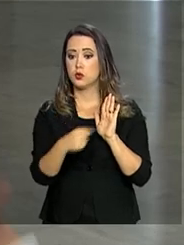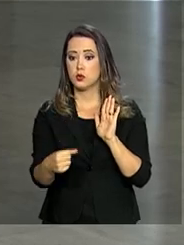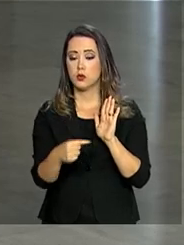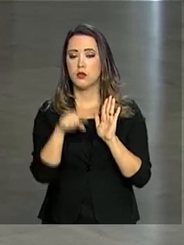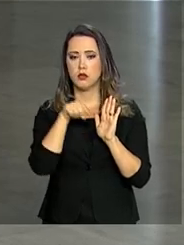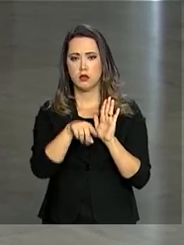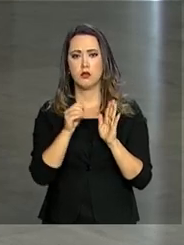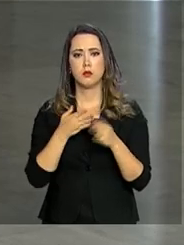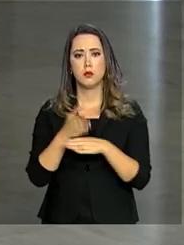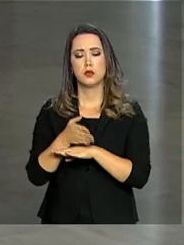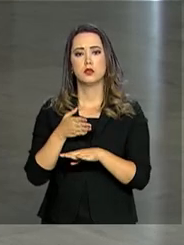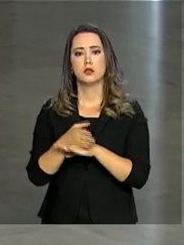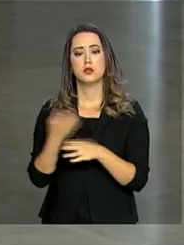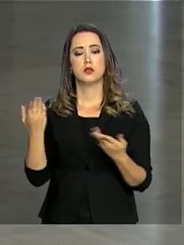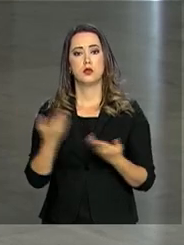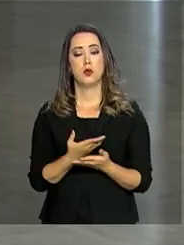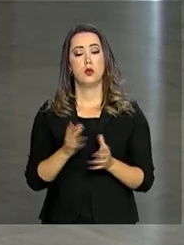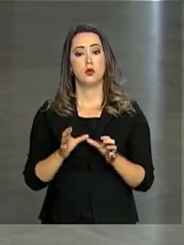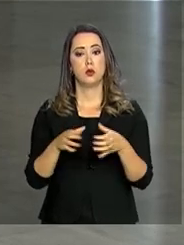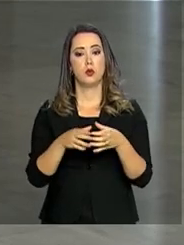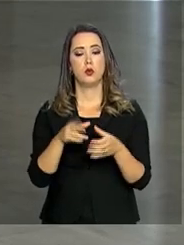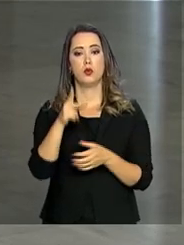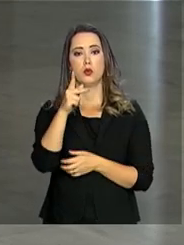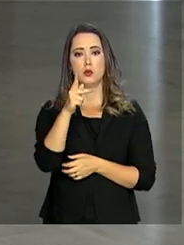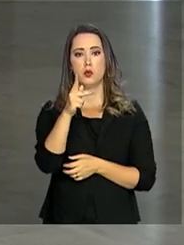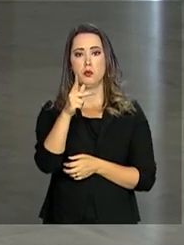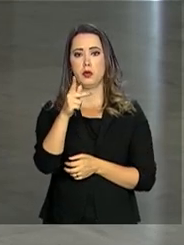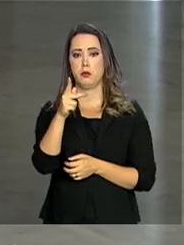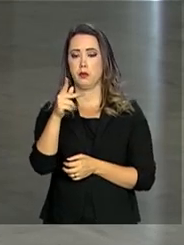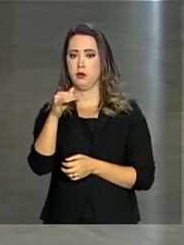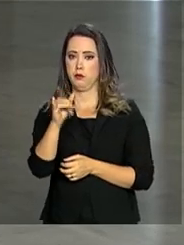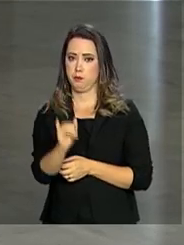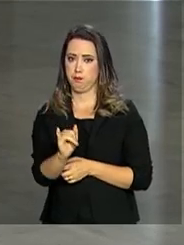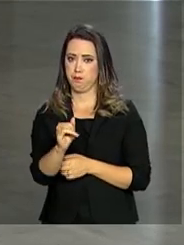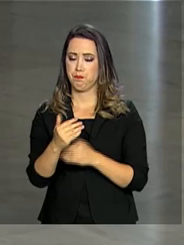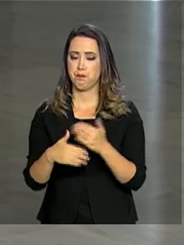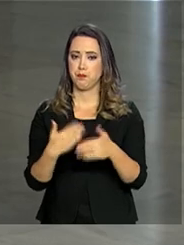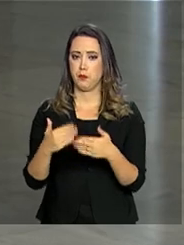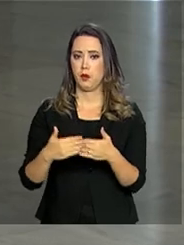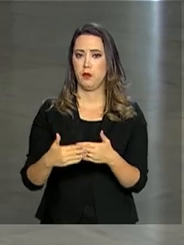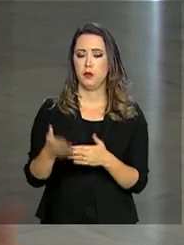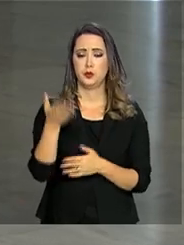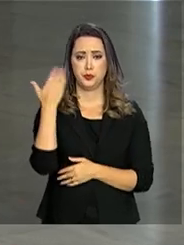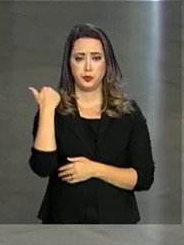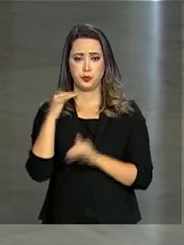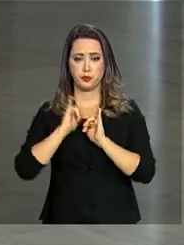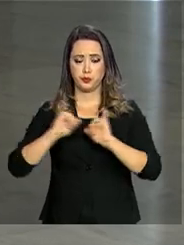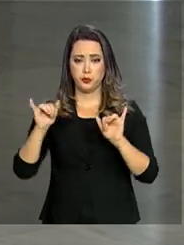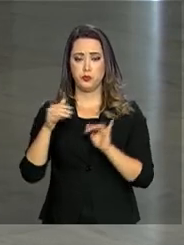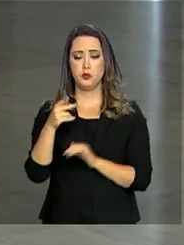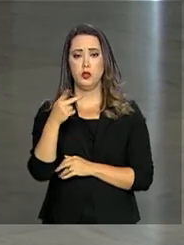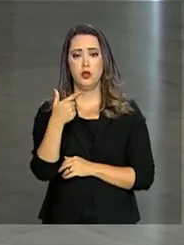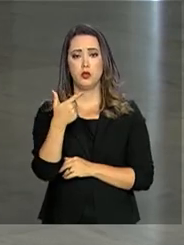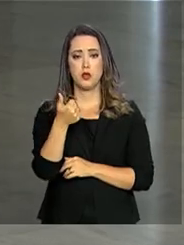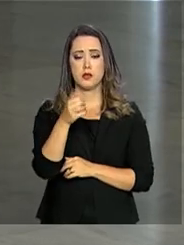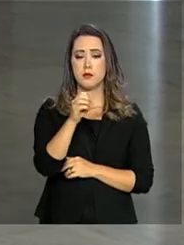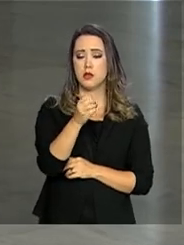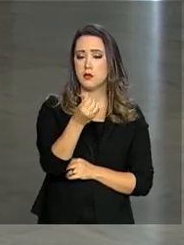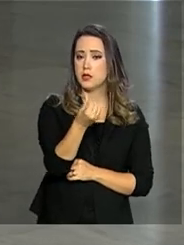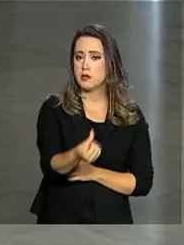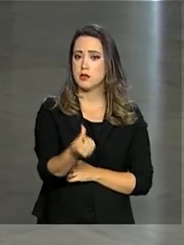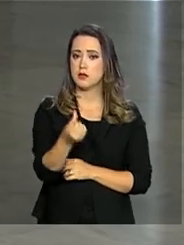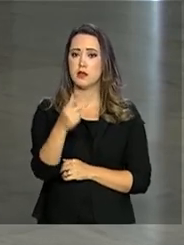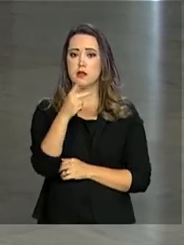entrar no portfólio do PPI Avançar Parcerias. Lançado em 2016, o PPI Avançar